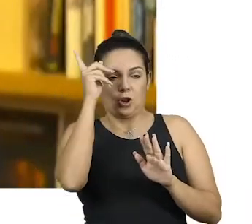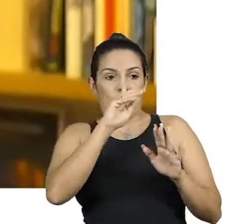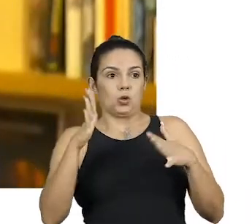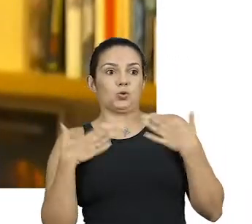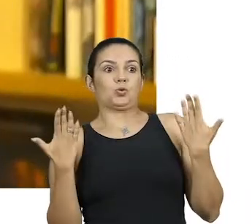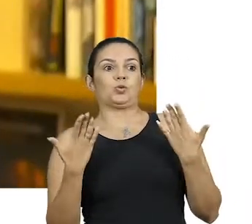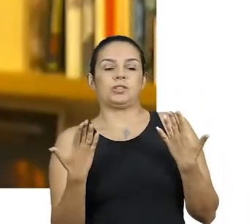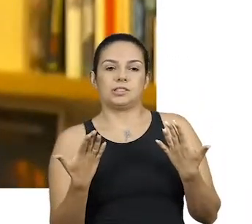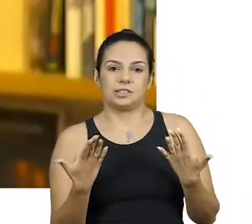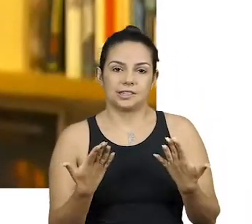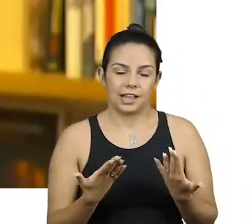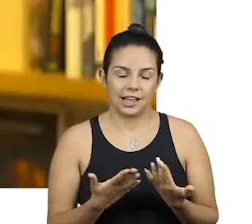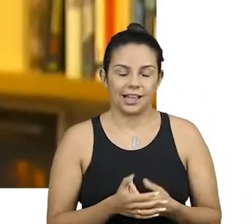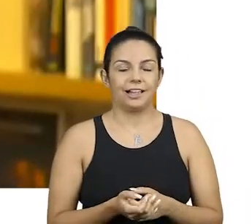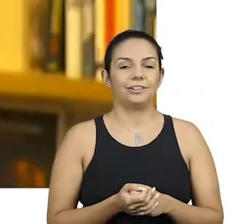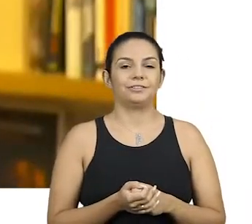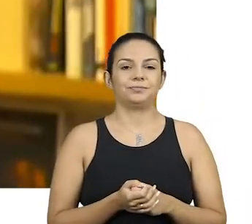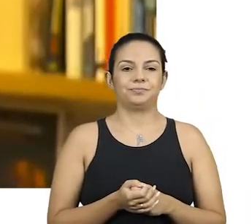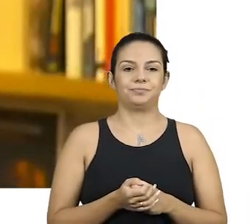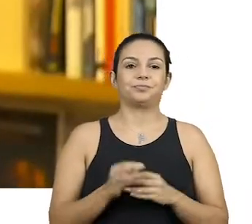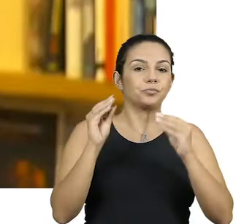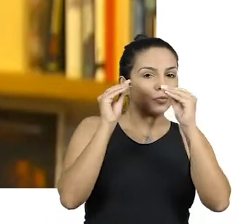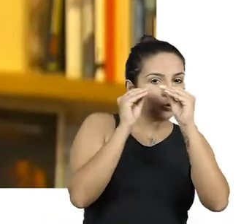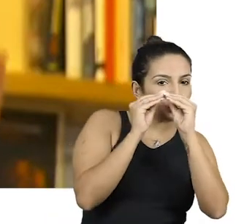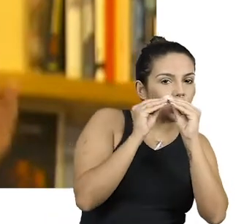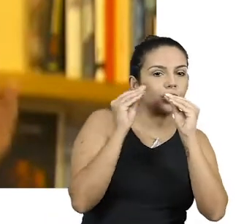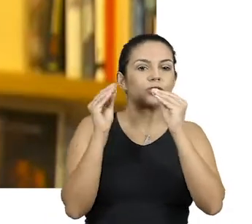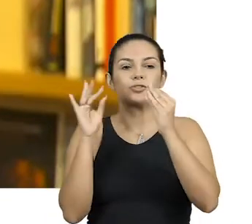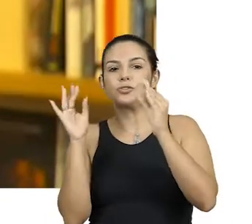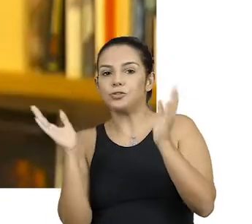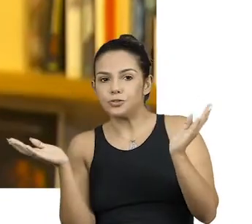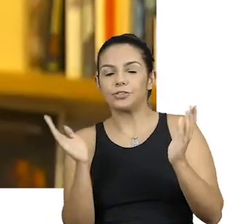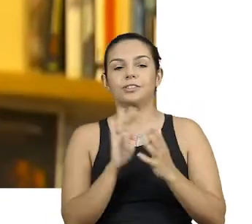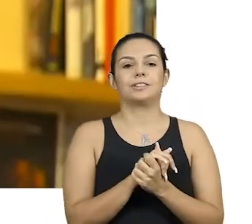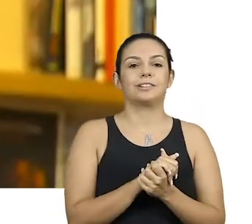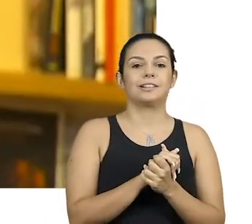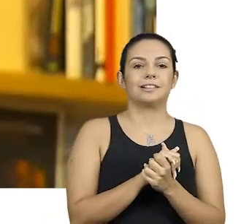espectador e explicar que um beijo, que isso e aquilo.